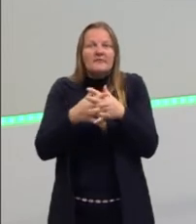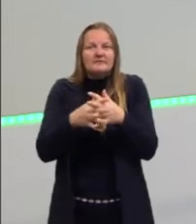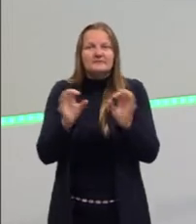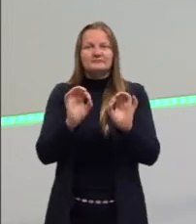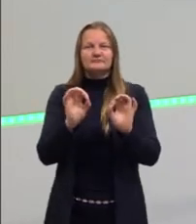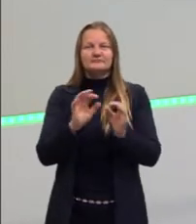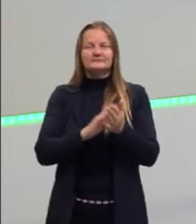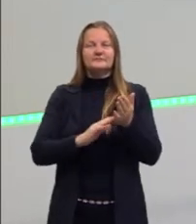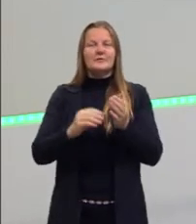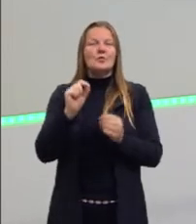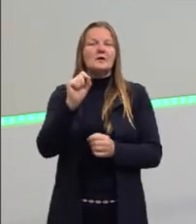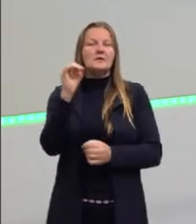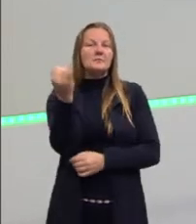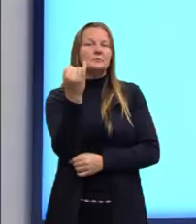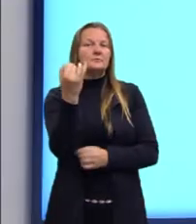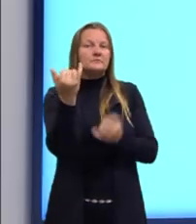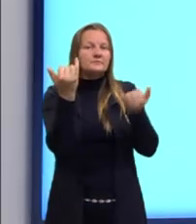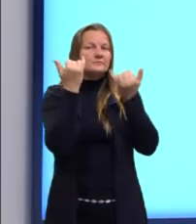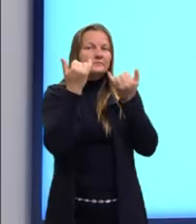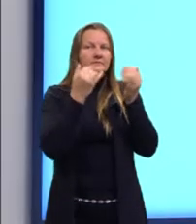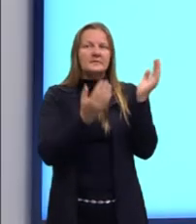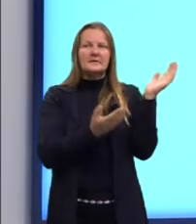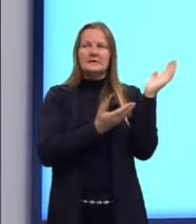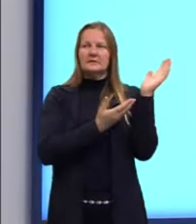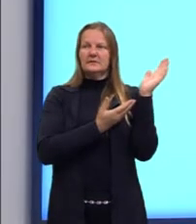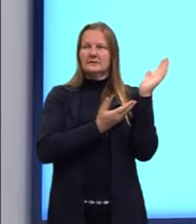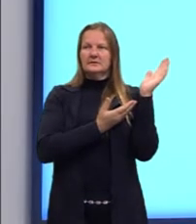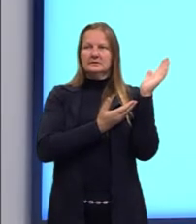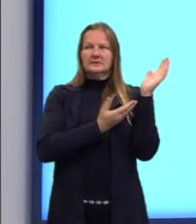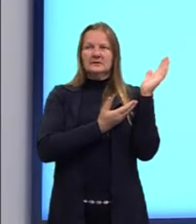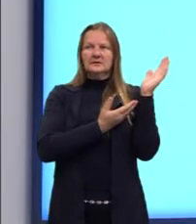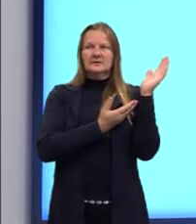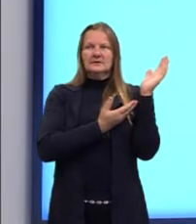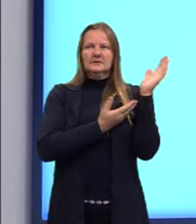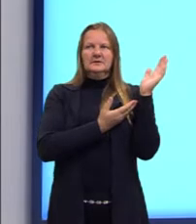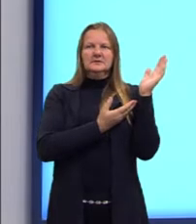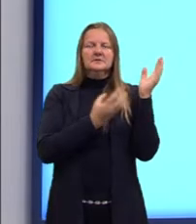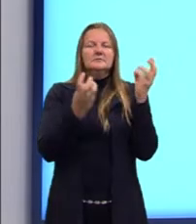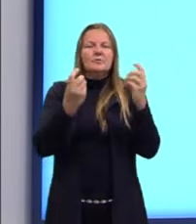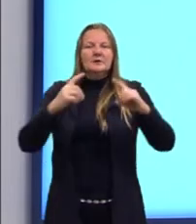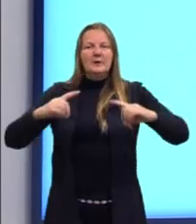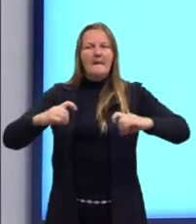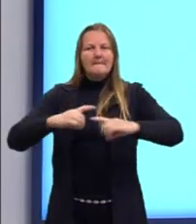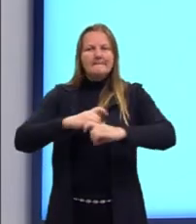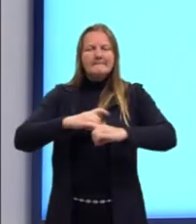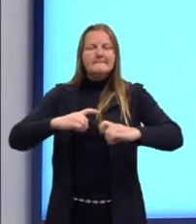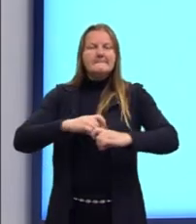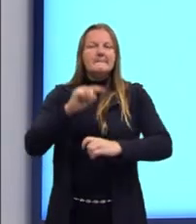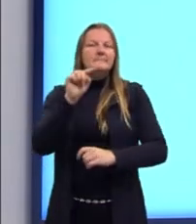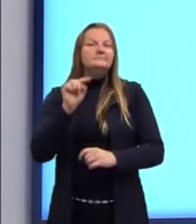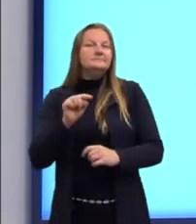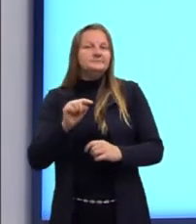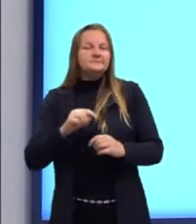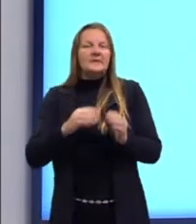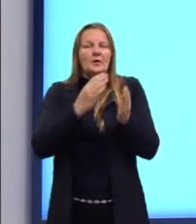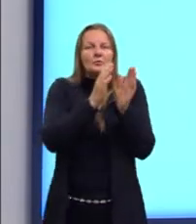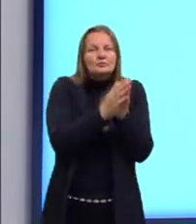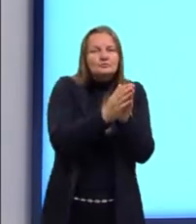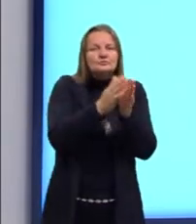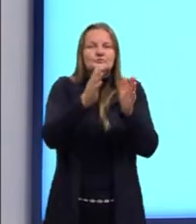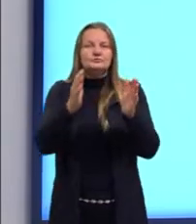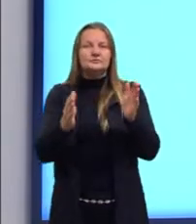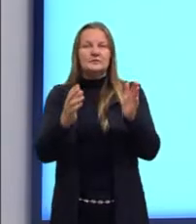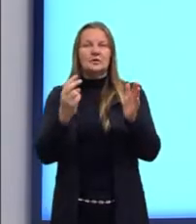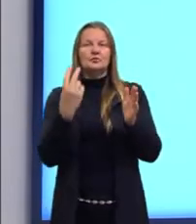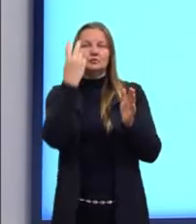que eu considerei então importante? Nós temos uma quantidade X dessas bactérias. O período analisado ali foi